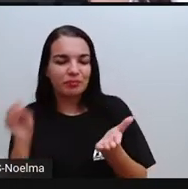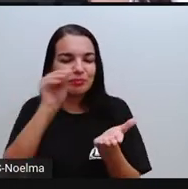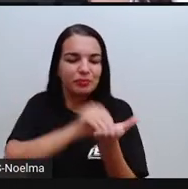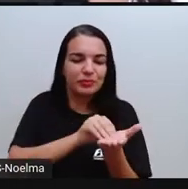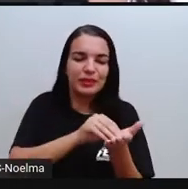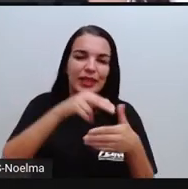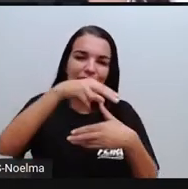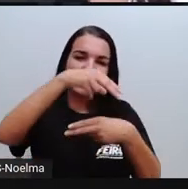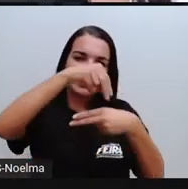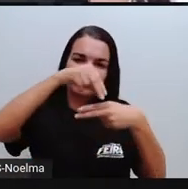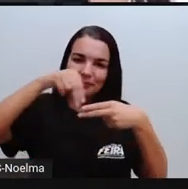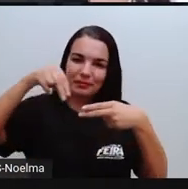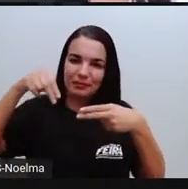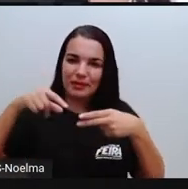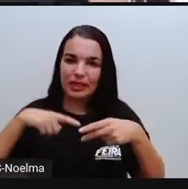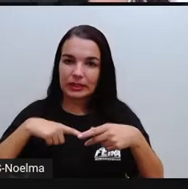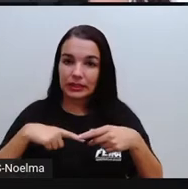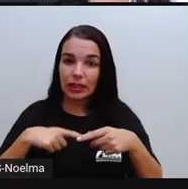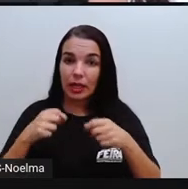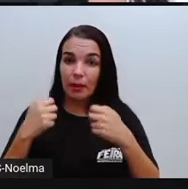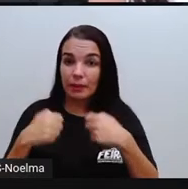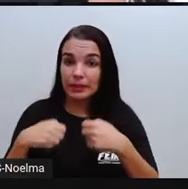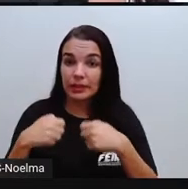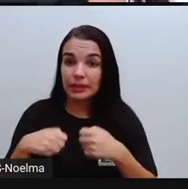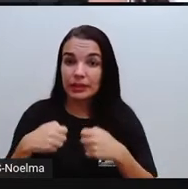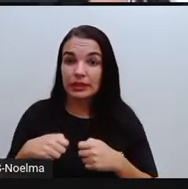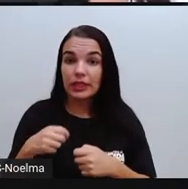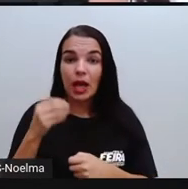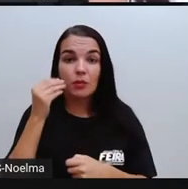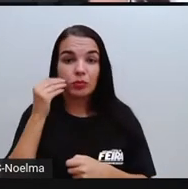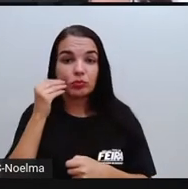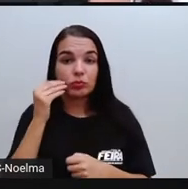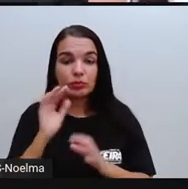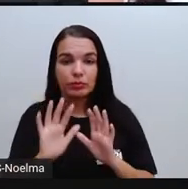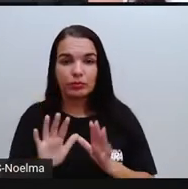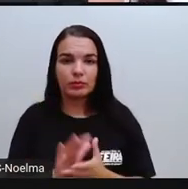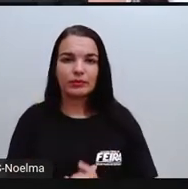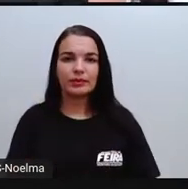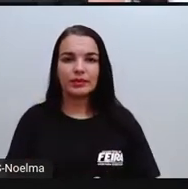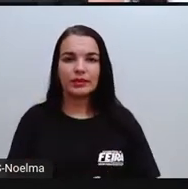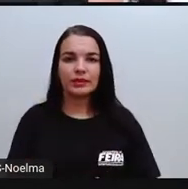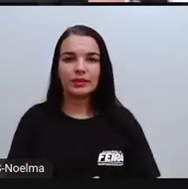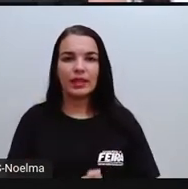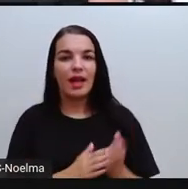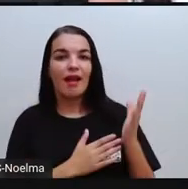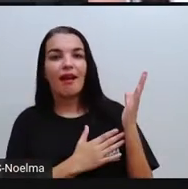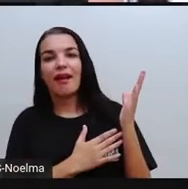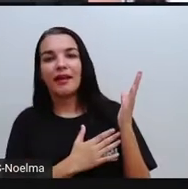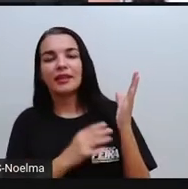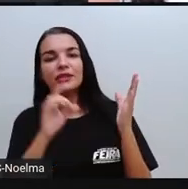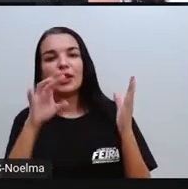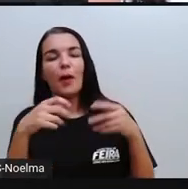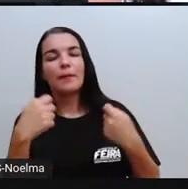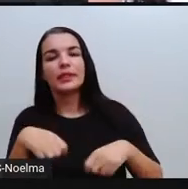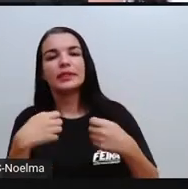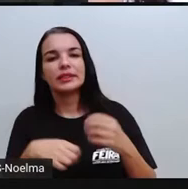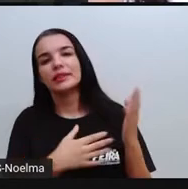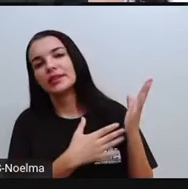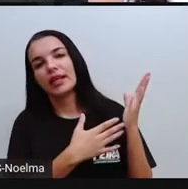precisos muitos materiais, né? Muitos materiais e fia só. Esses são os materiais aí